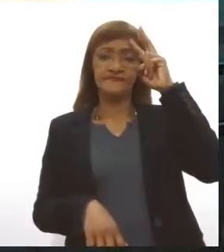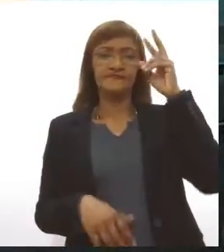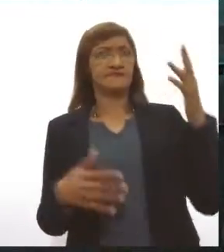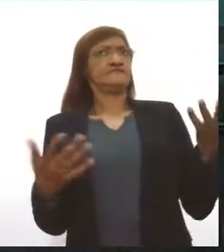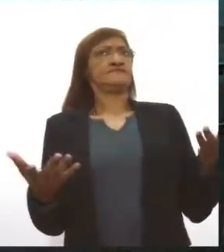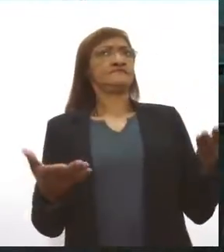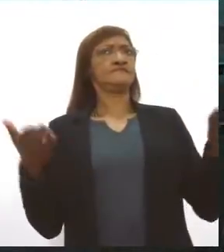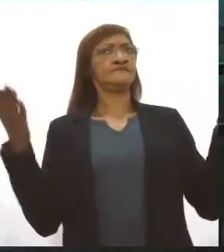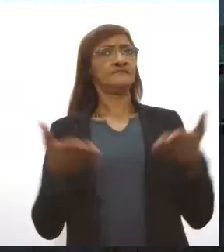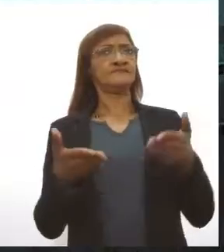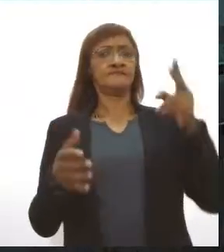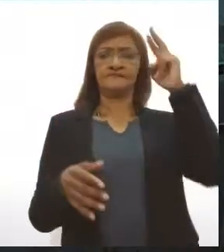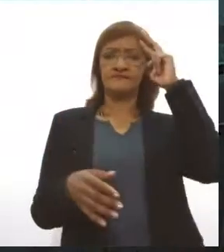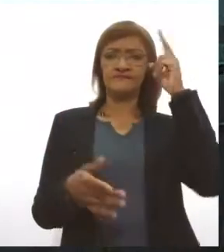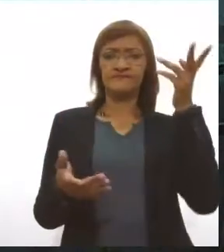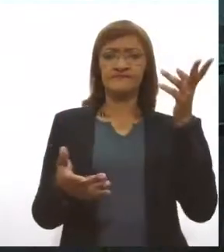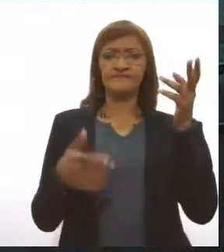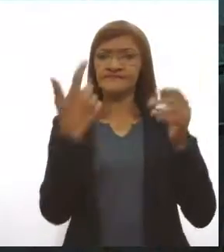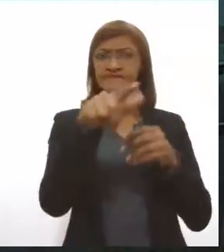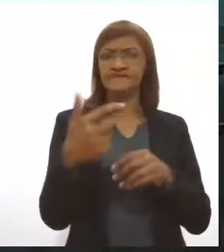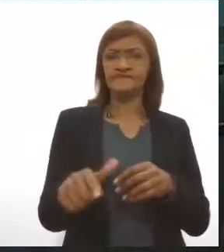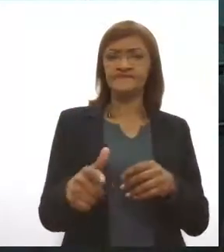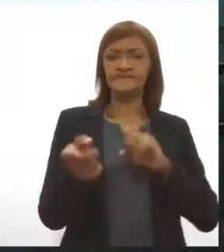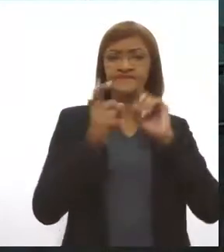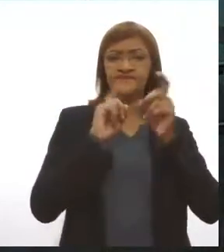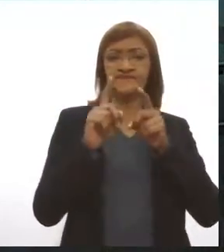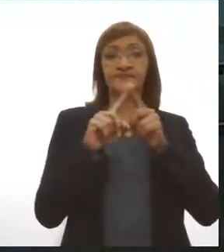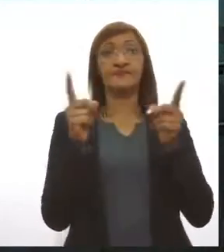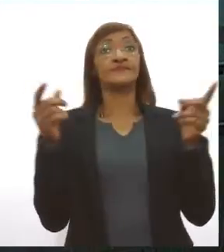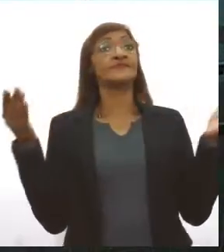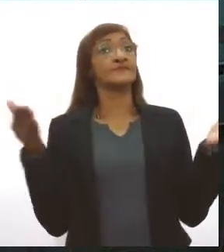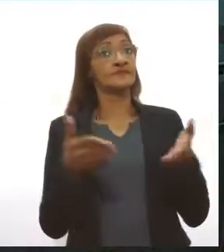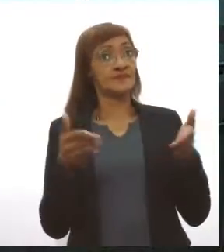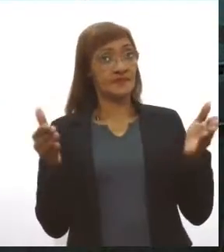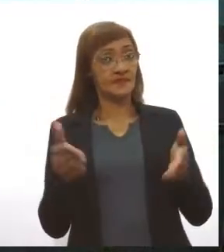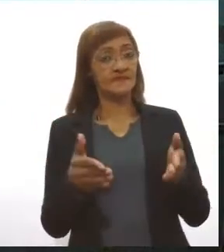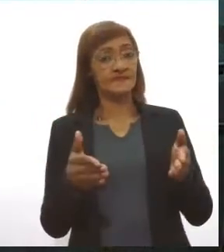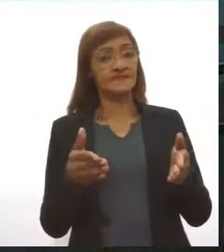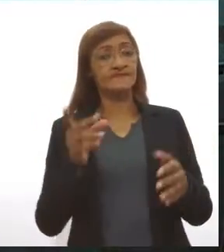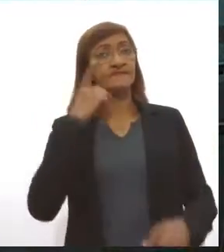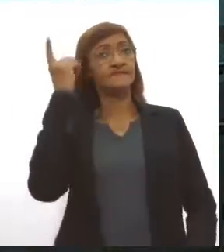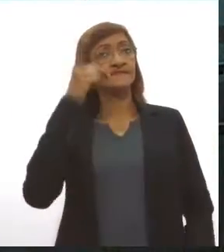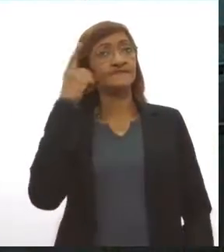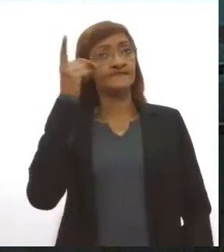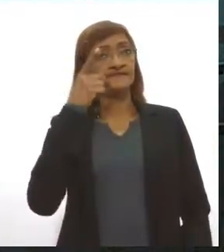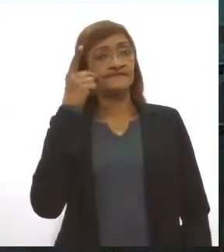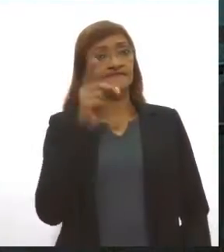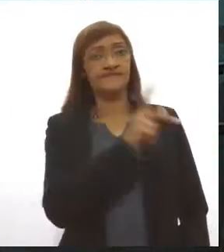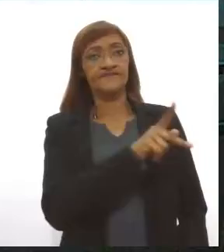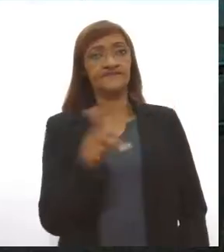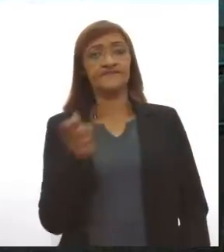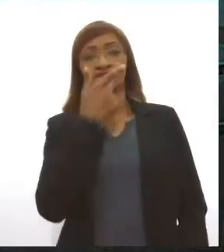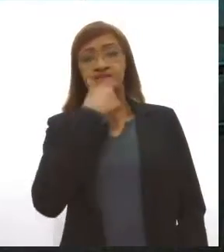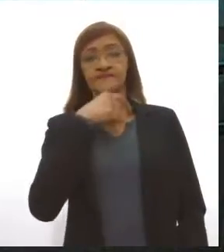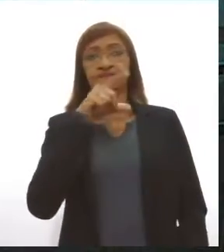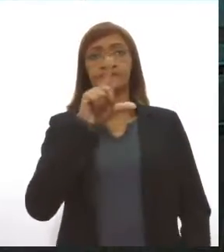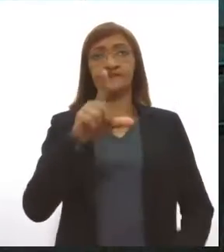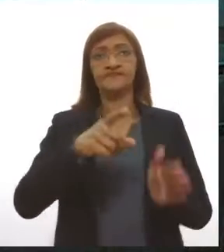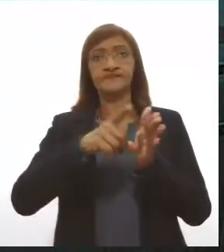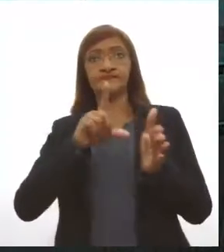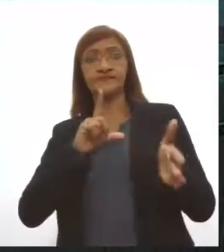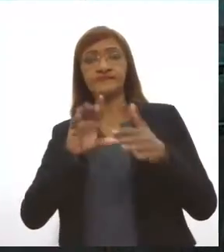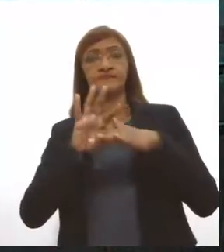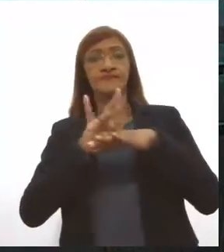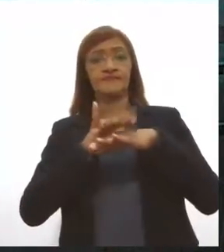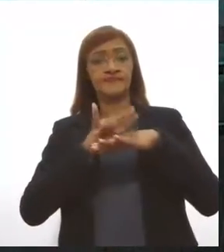segunda não estava tendo sessão hoje, através da presidência do deputado Luciano Bispo, que estava doente nos últimos